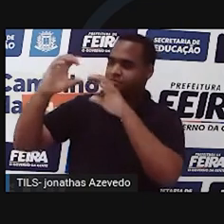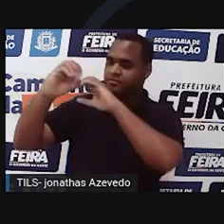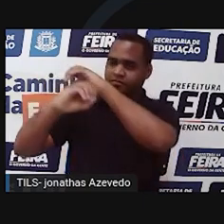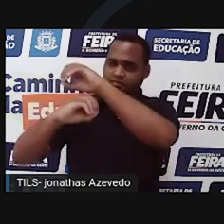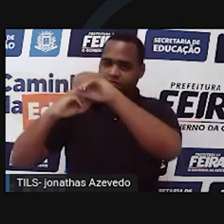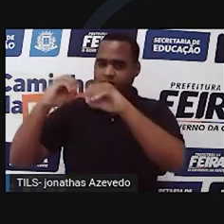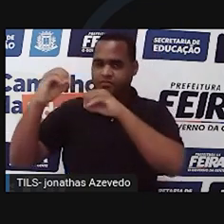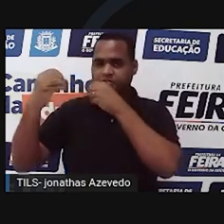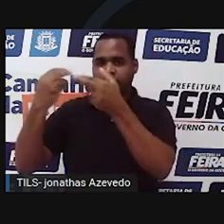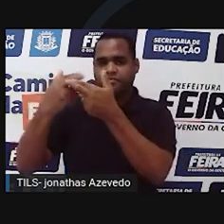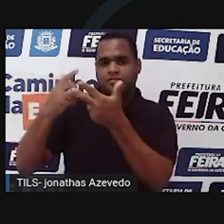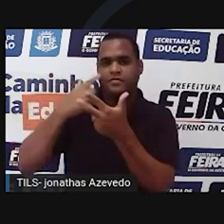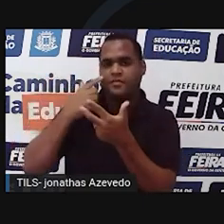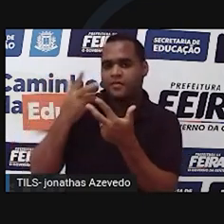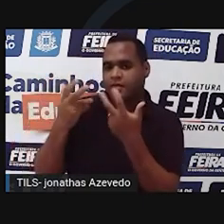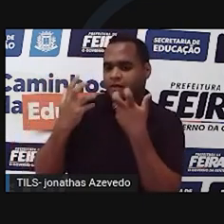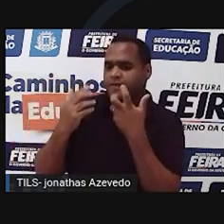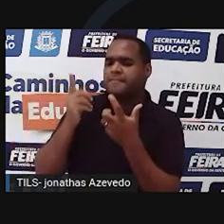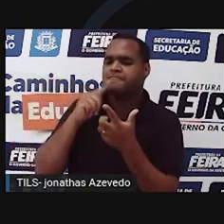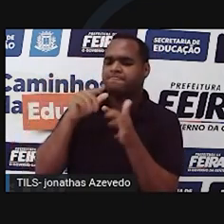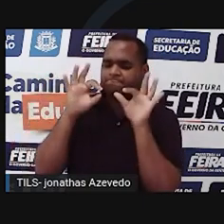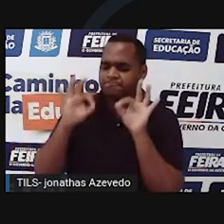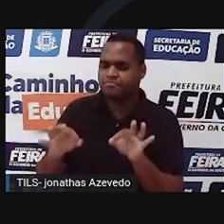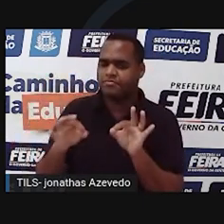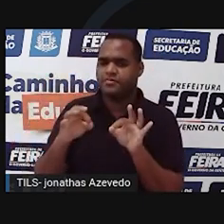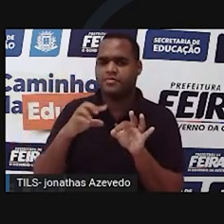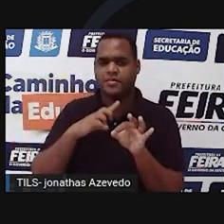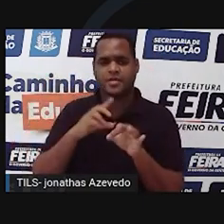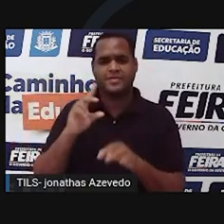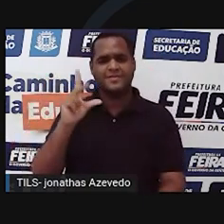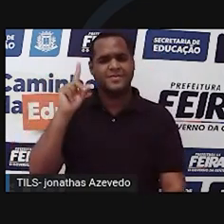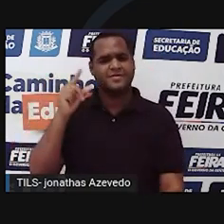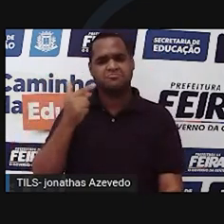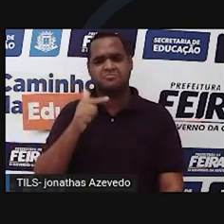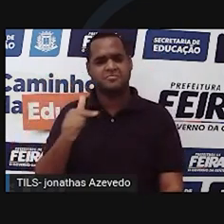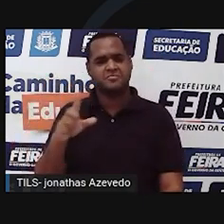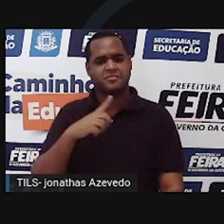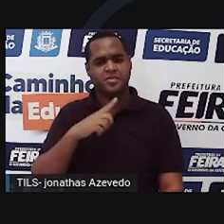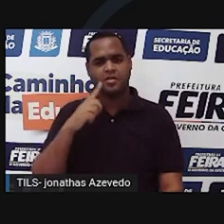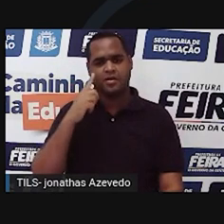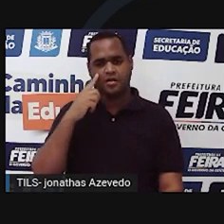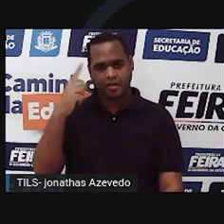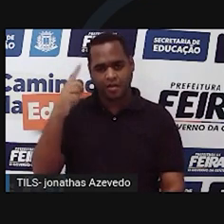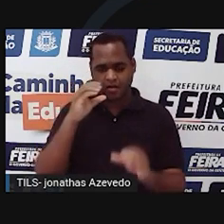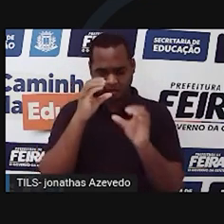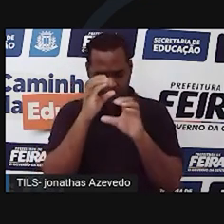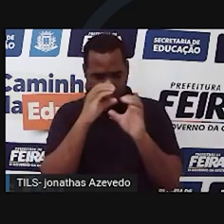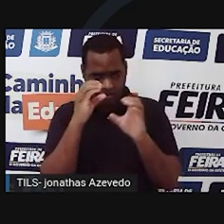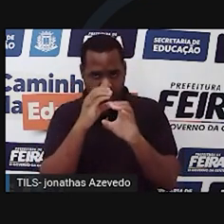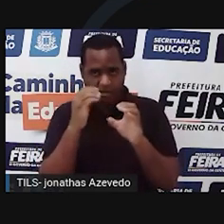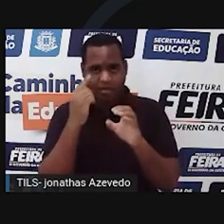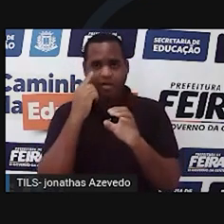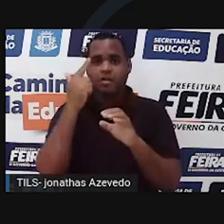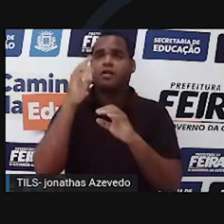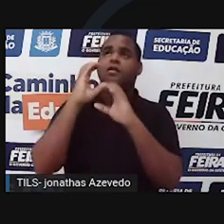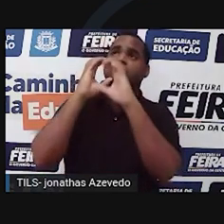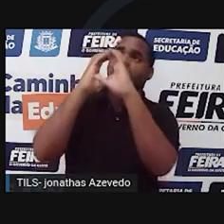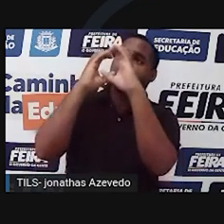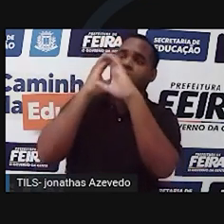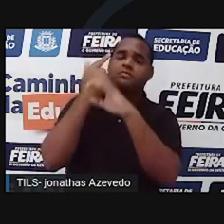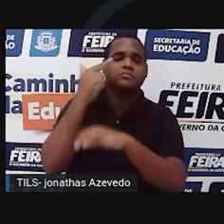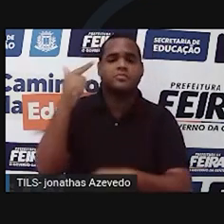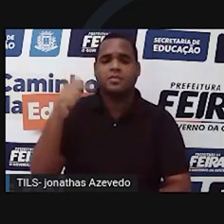medições incrivelmente precisas para uma época na qual o telescópio, como a gente conhece hoje, ainda não